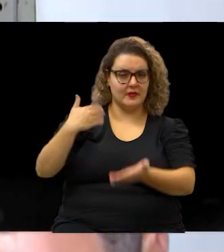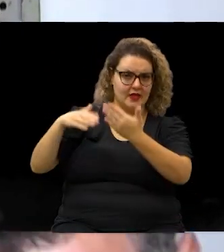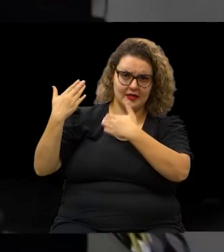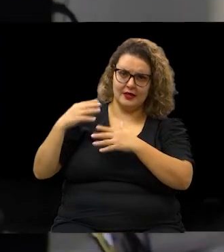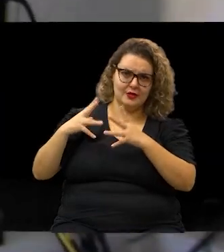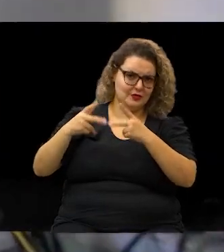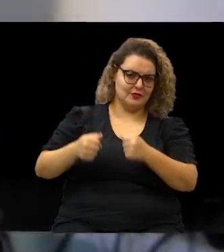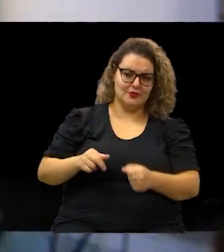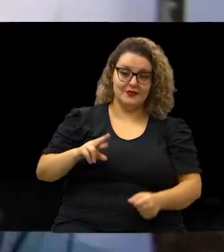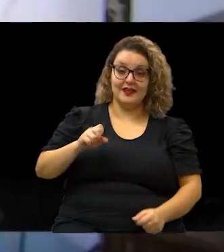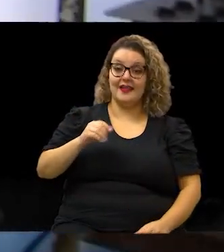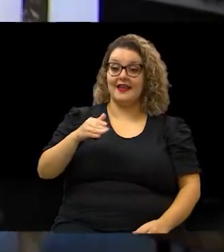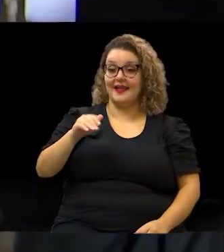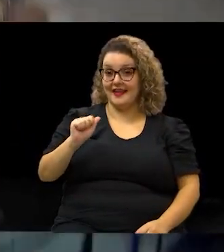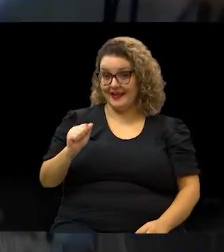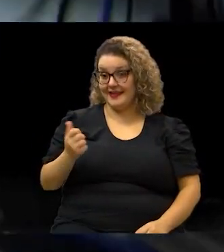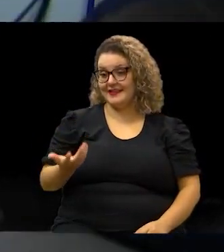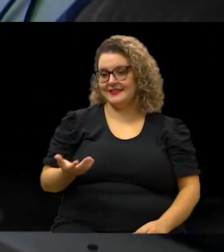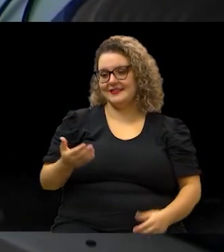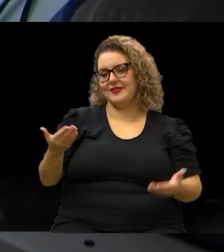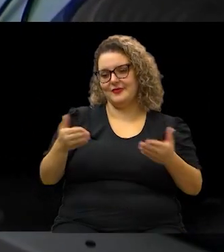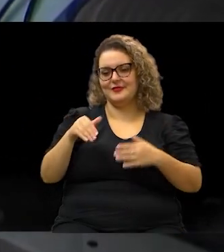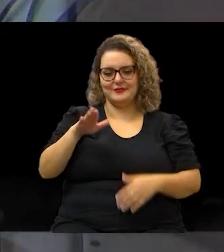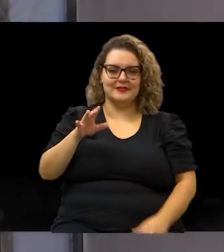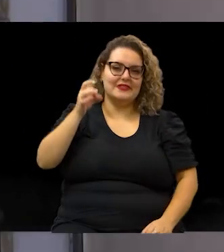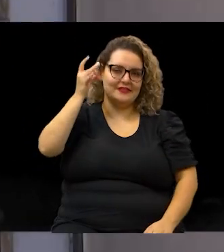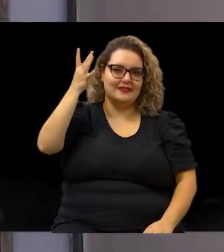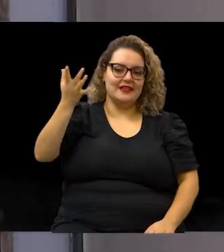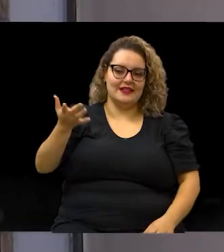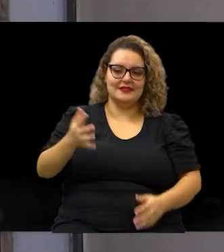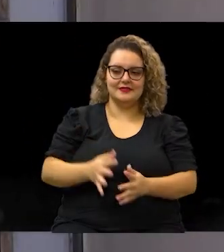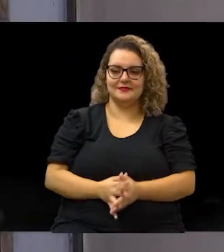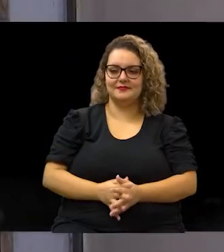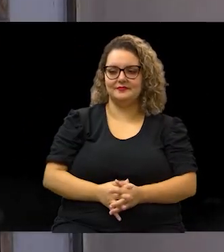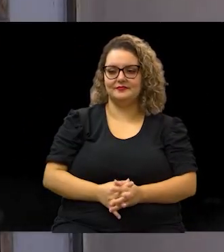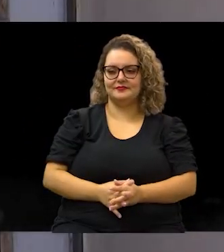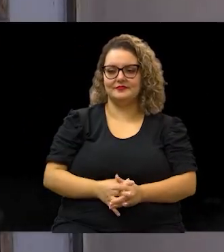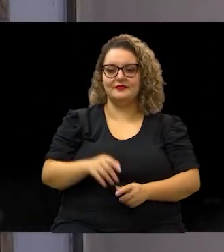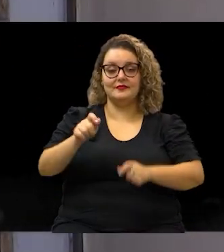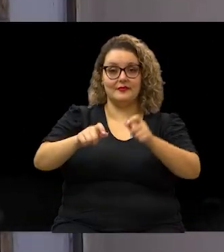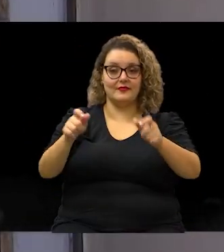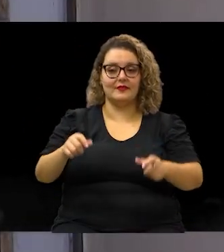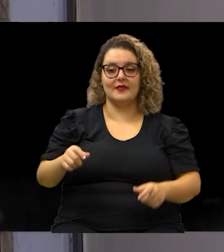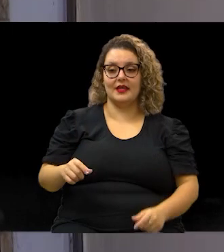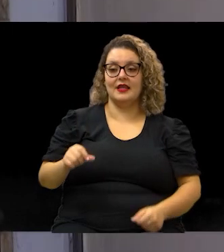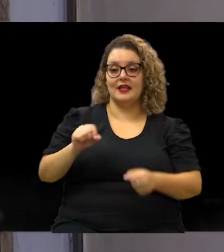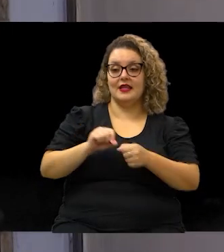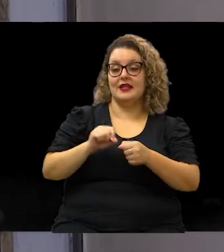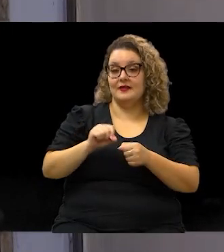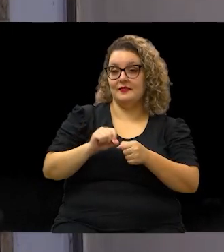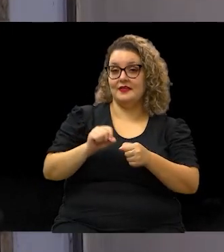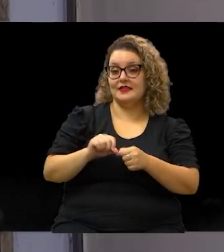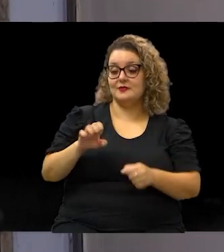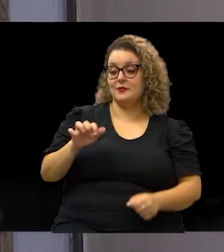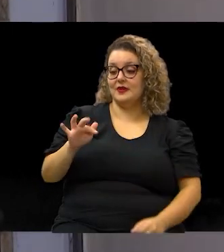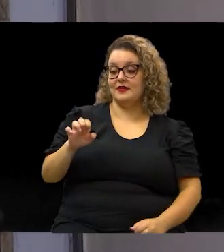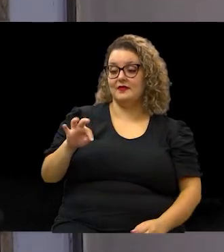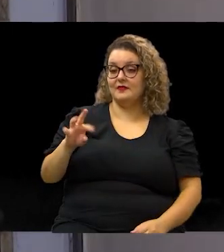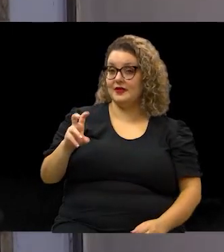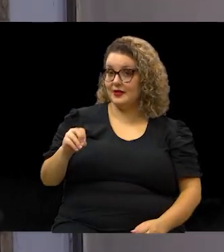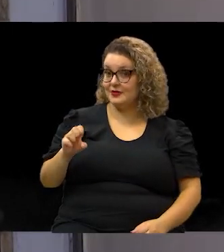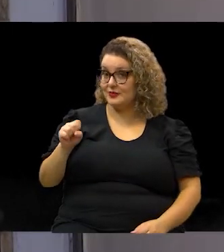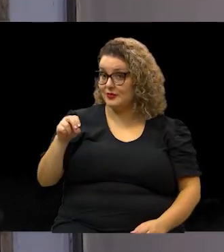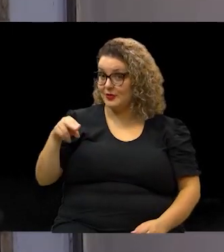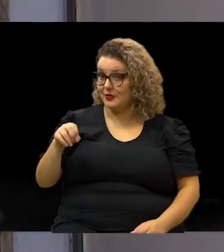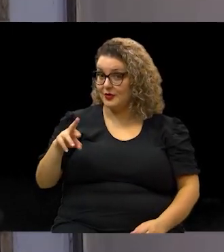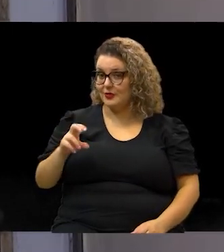na raça. Hoje é muito mais fácil, porque as pessoas têm os efeitos sonoros, colocam, montam e tal. Mas